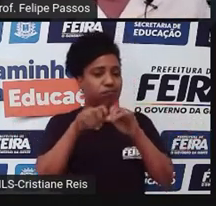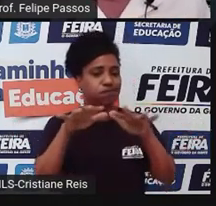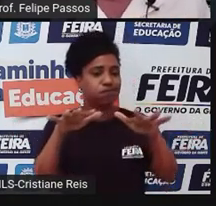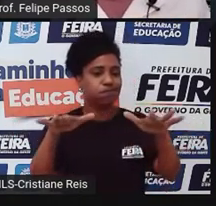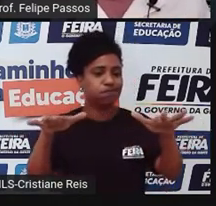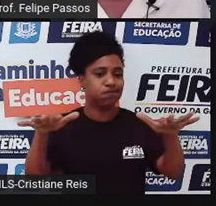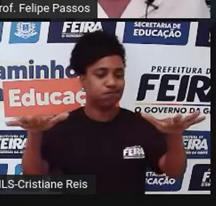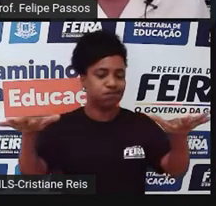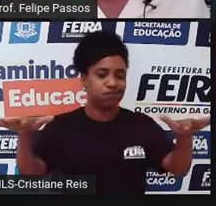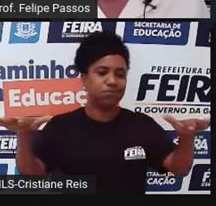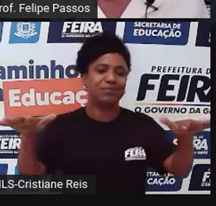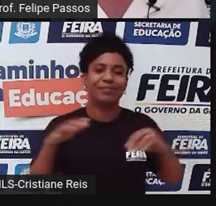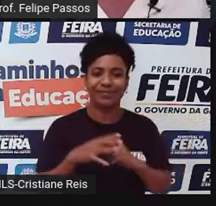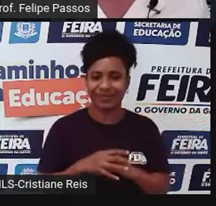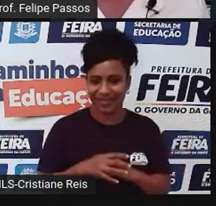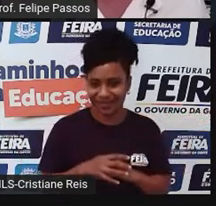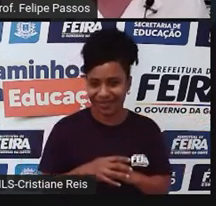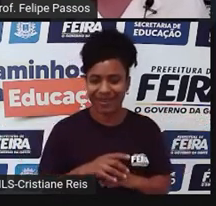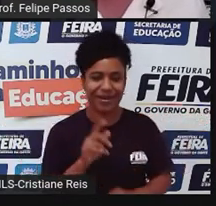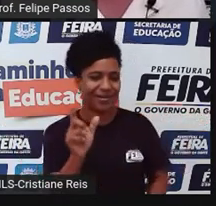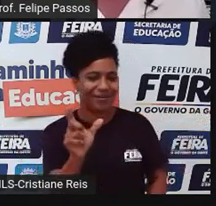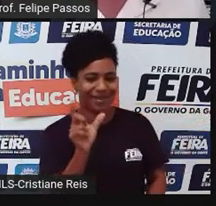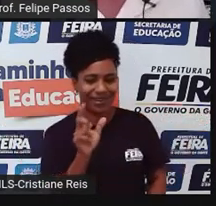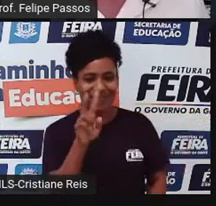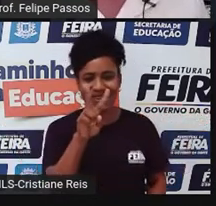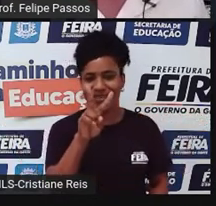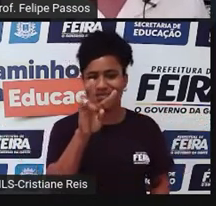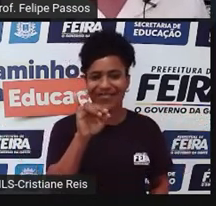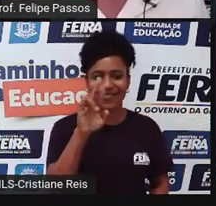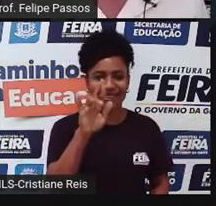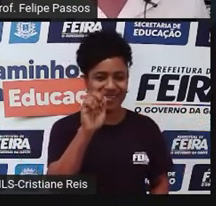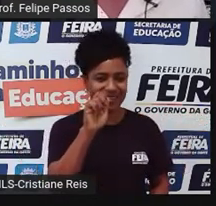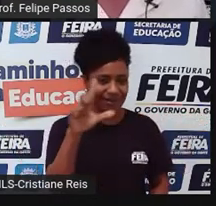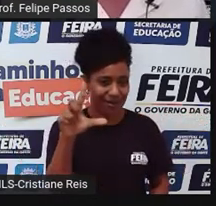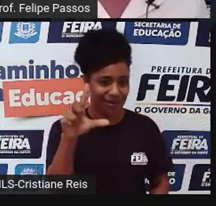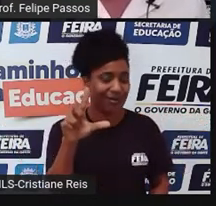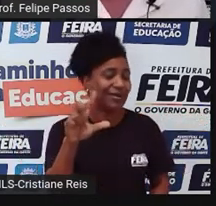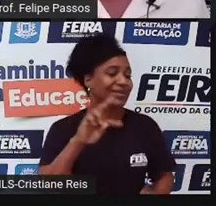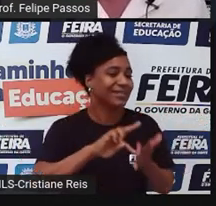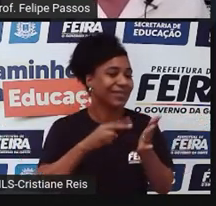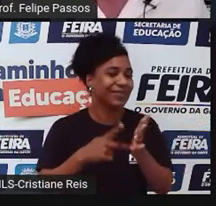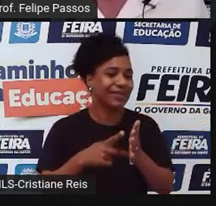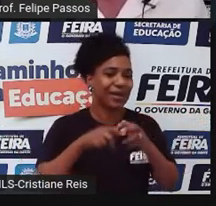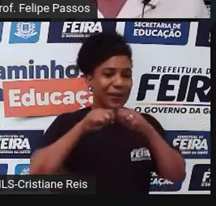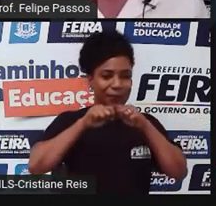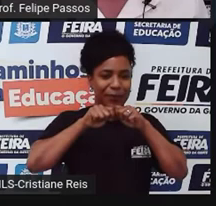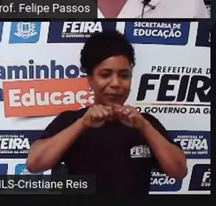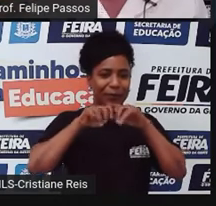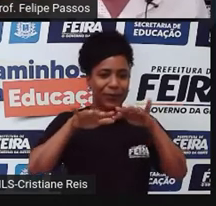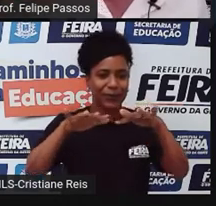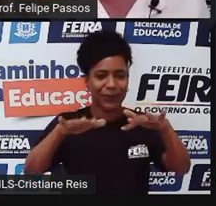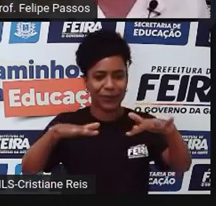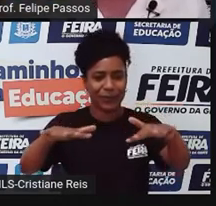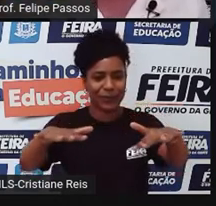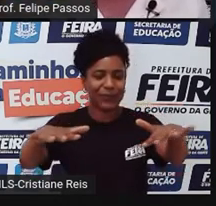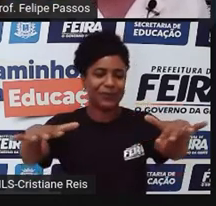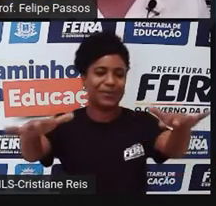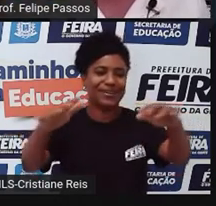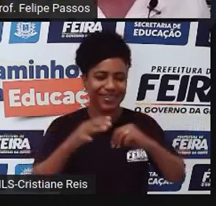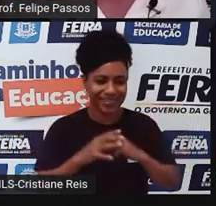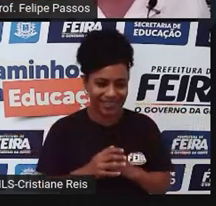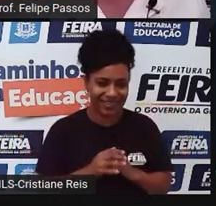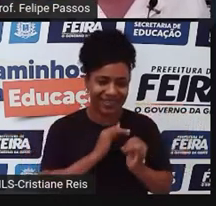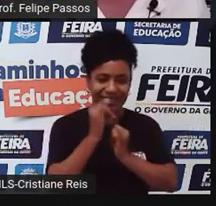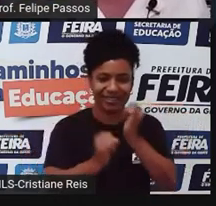expressão viral, viralizar, significa isso. É passar uma informação, no caso da internet,